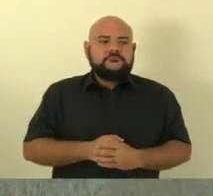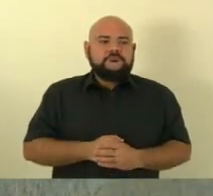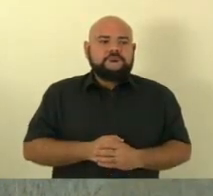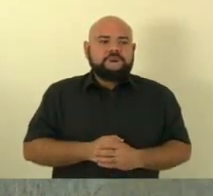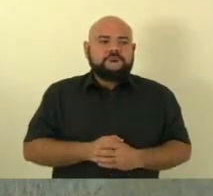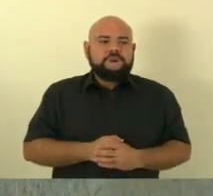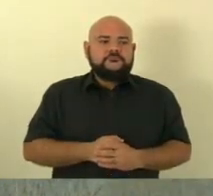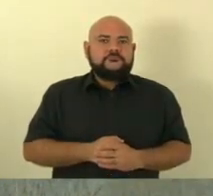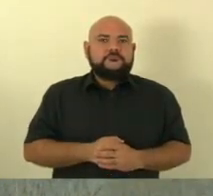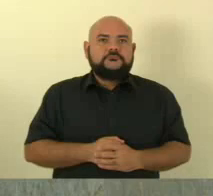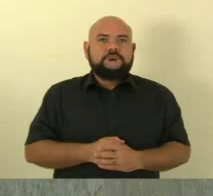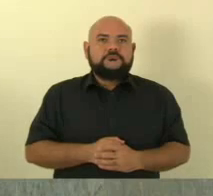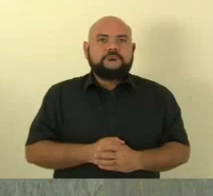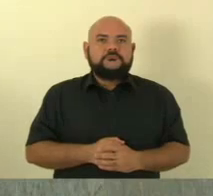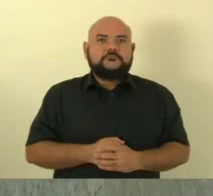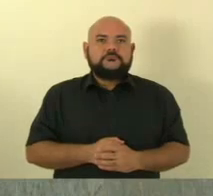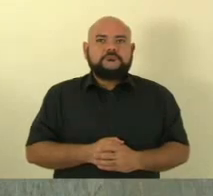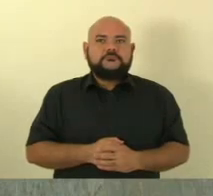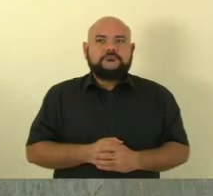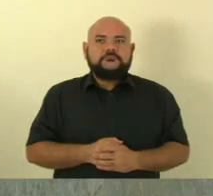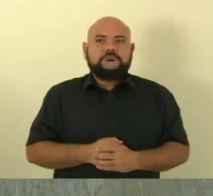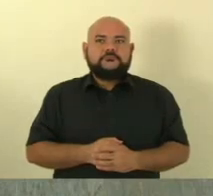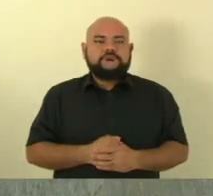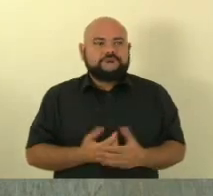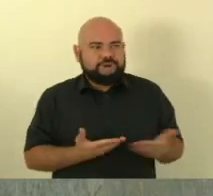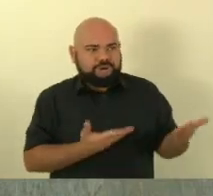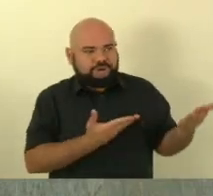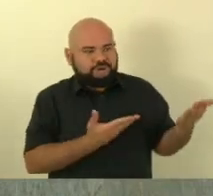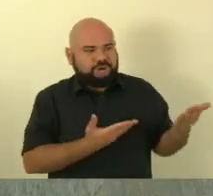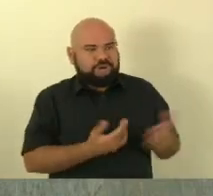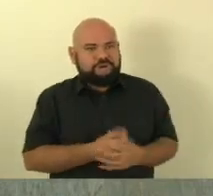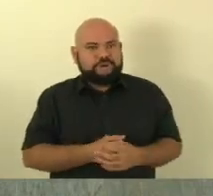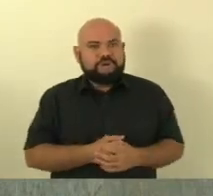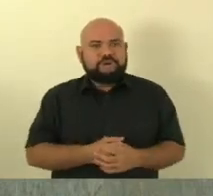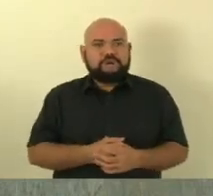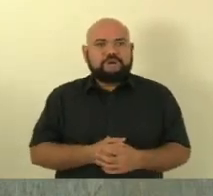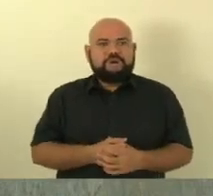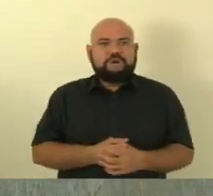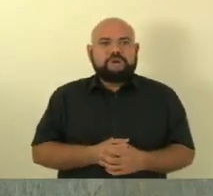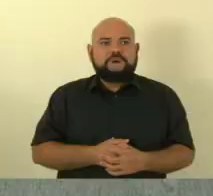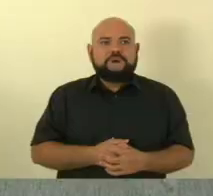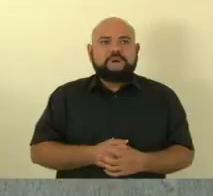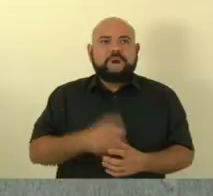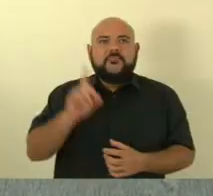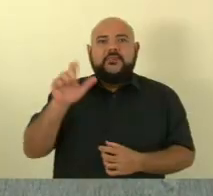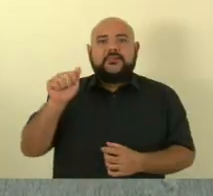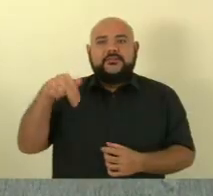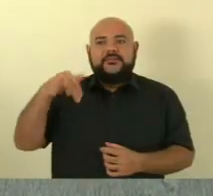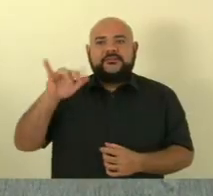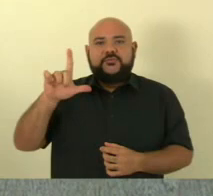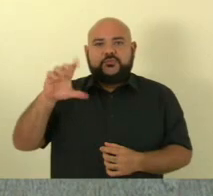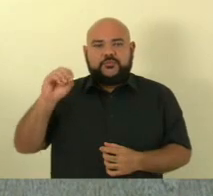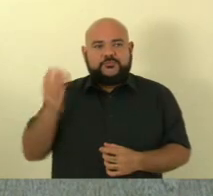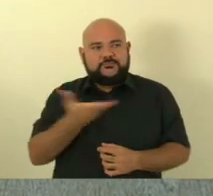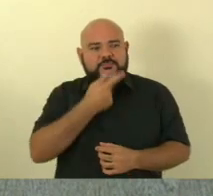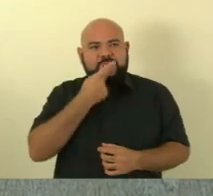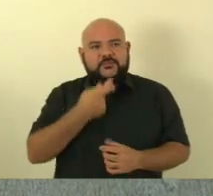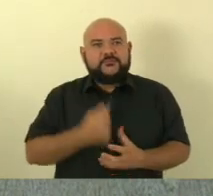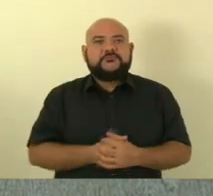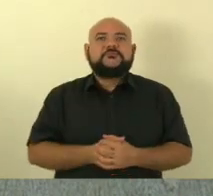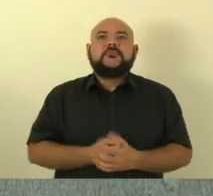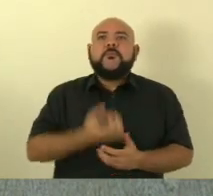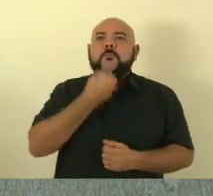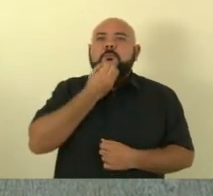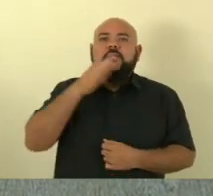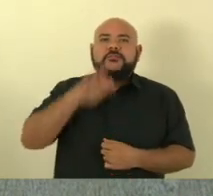com a palavra o deputado delegado Danilo Baense boa tarde a todos boa tarde